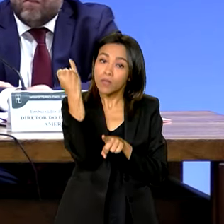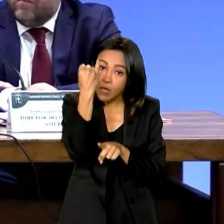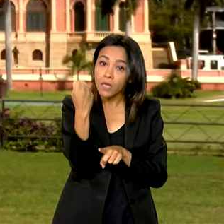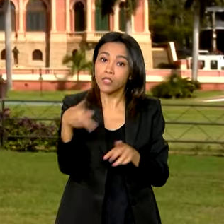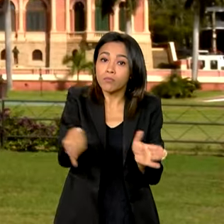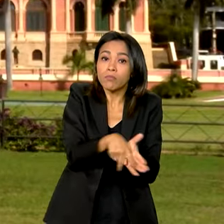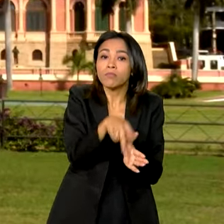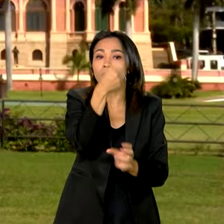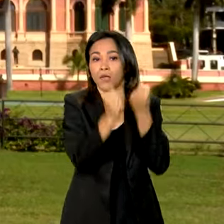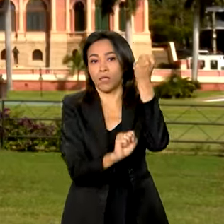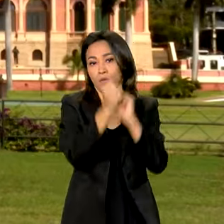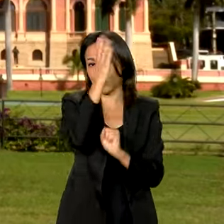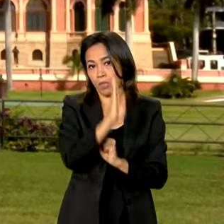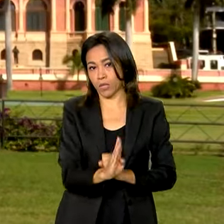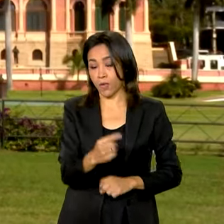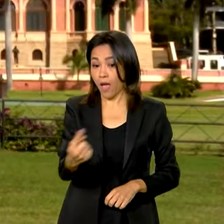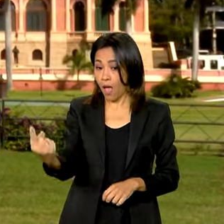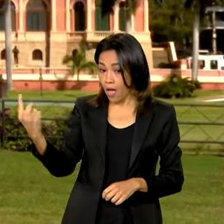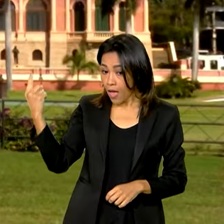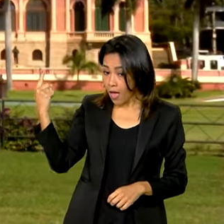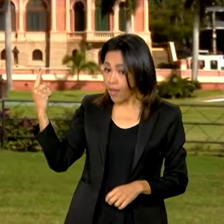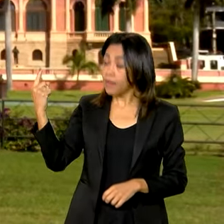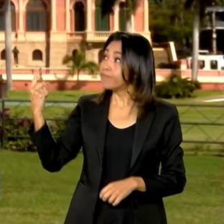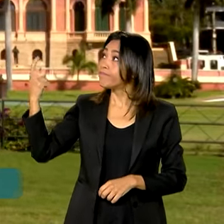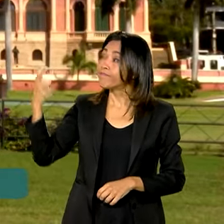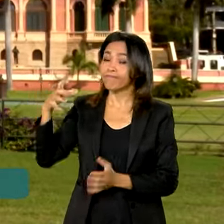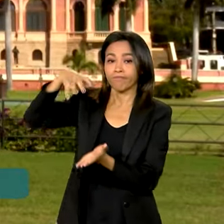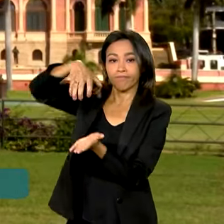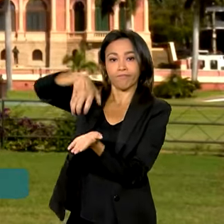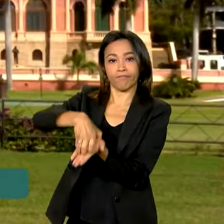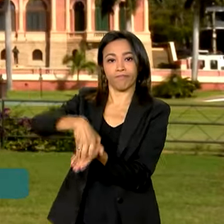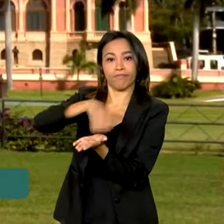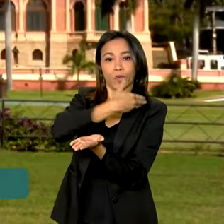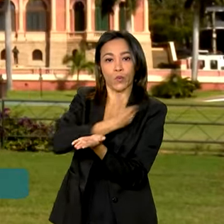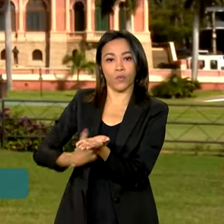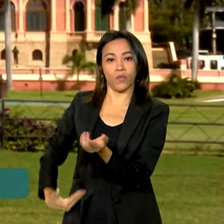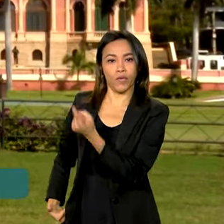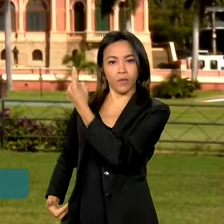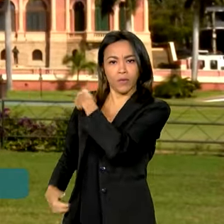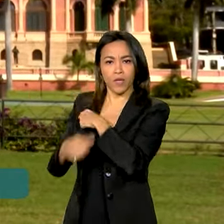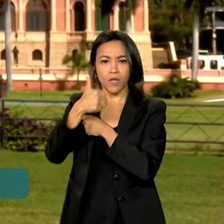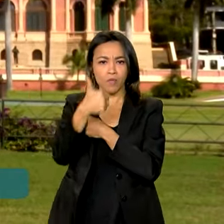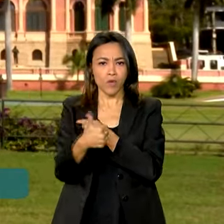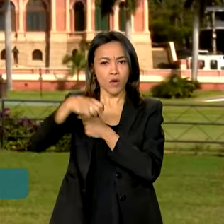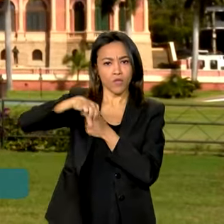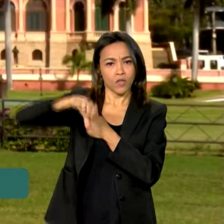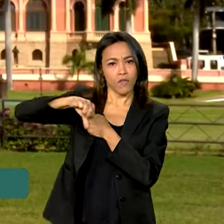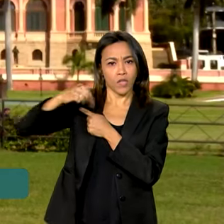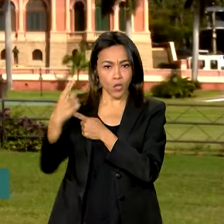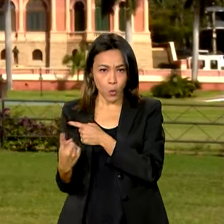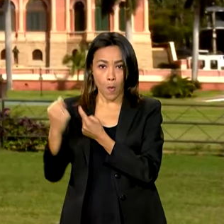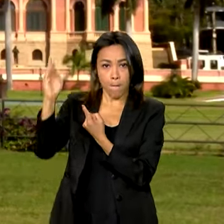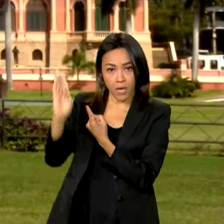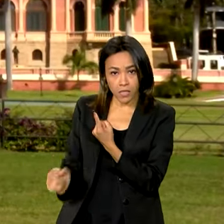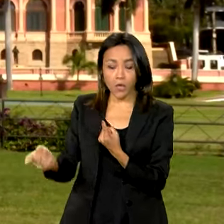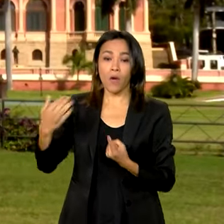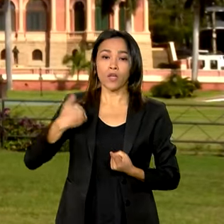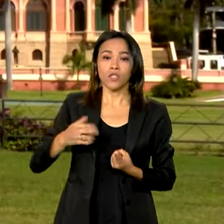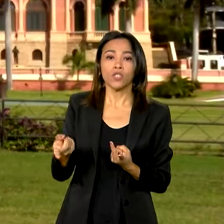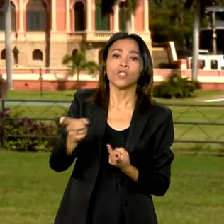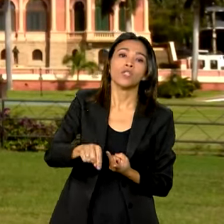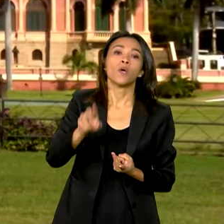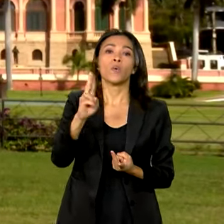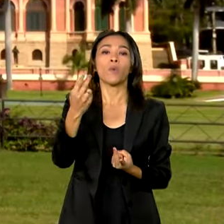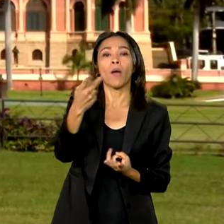indústria brasileira. Foi aqui na sede do governo em 1991 que Brasil, Argentina, Uruguai e